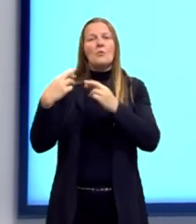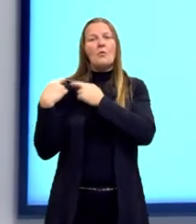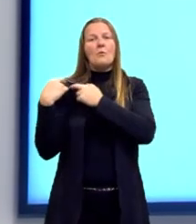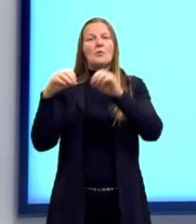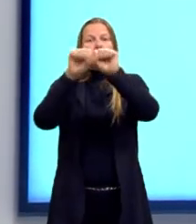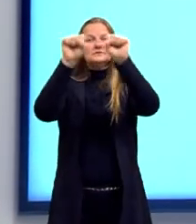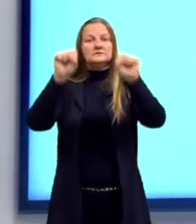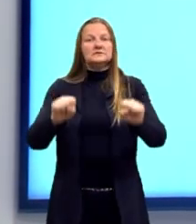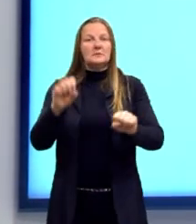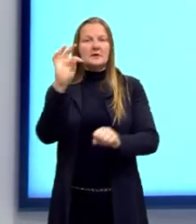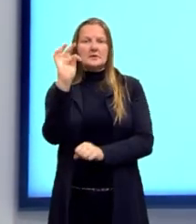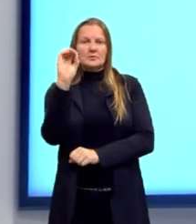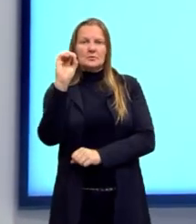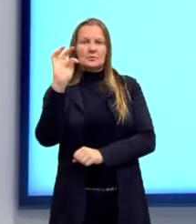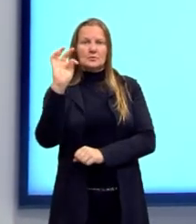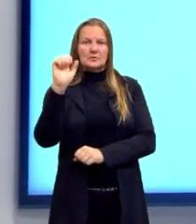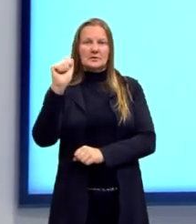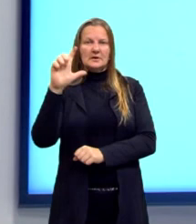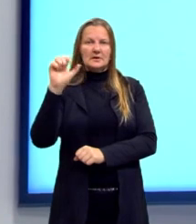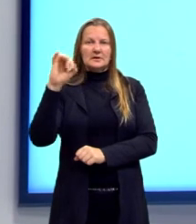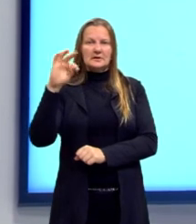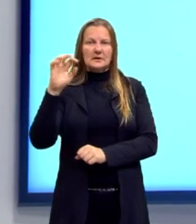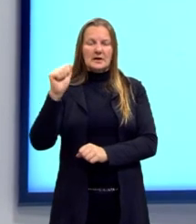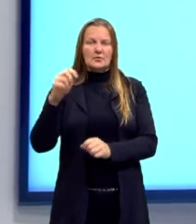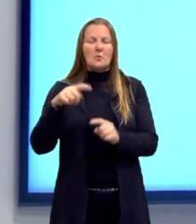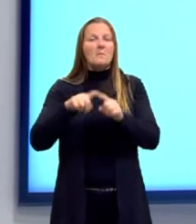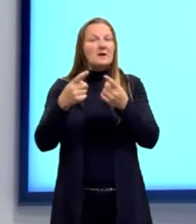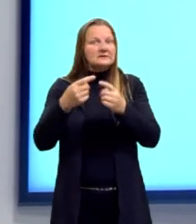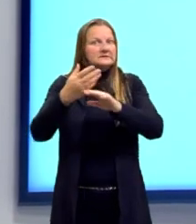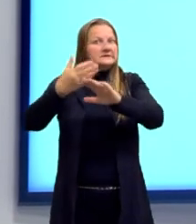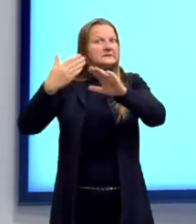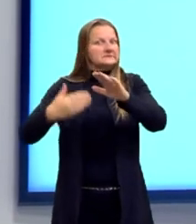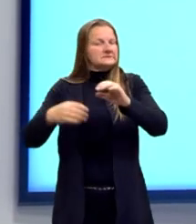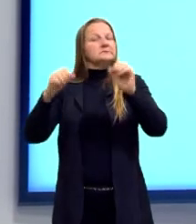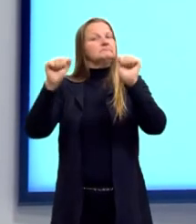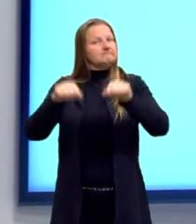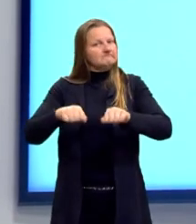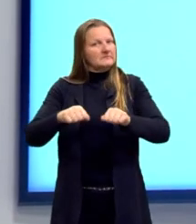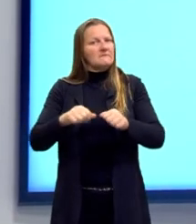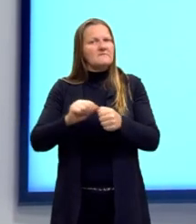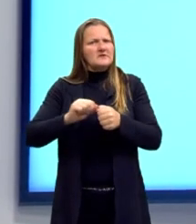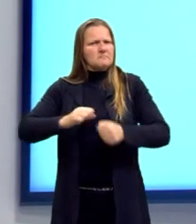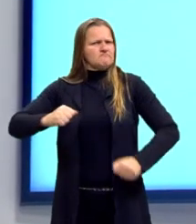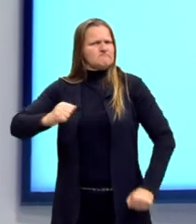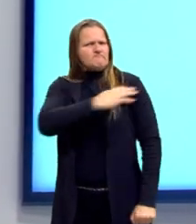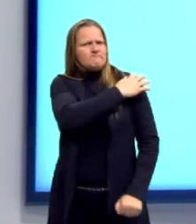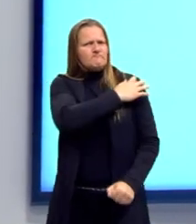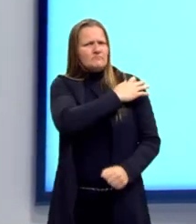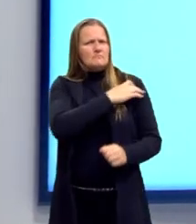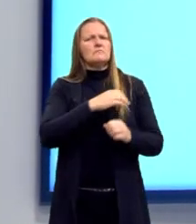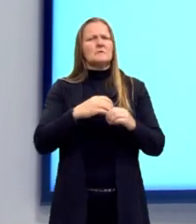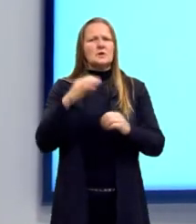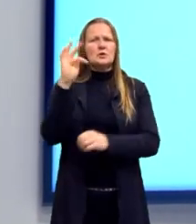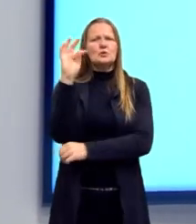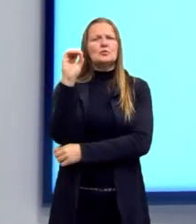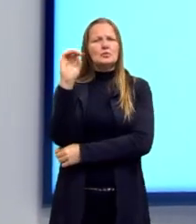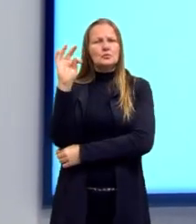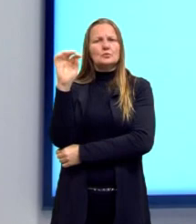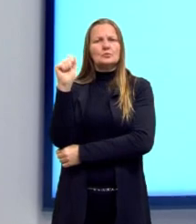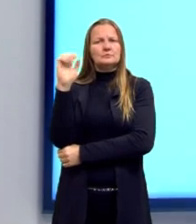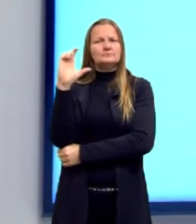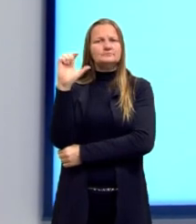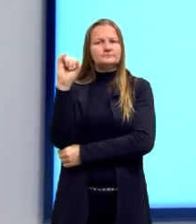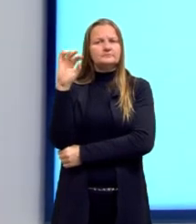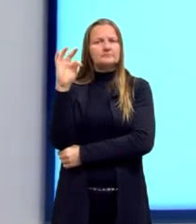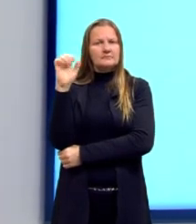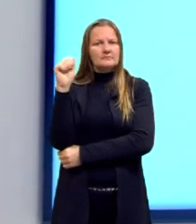parte desses regimes no século XX acabaram se tornando, sim, ditaduras totalitárias. Esse conceito, ele